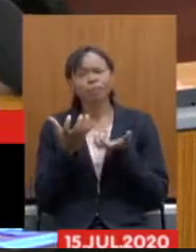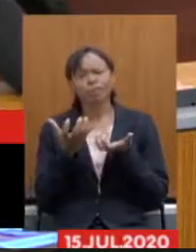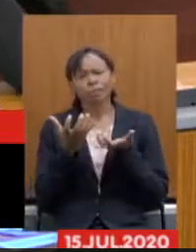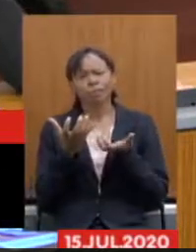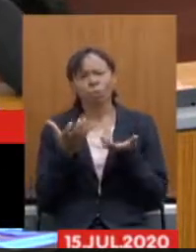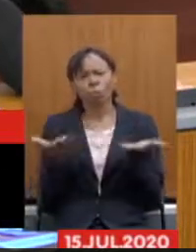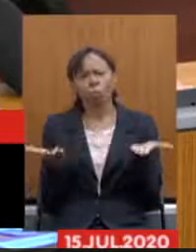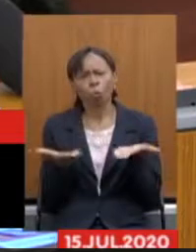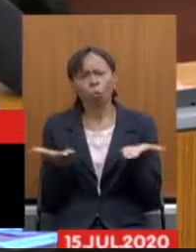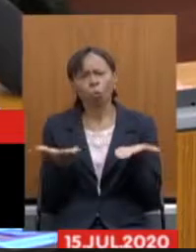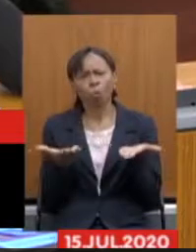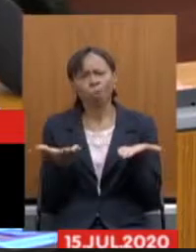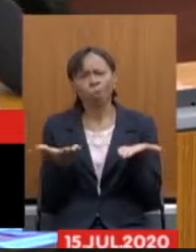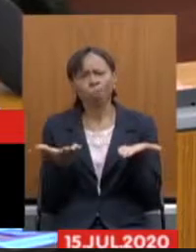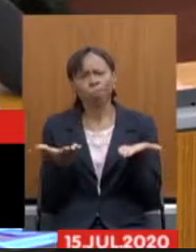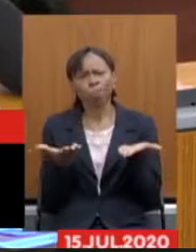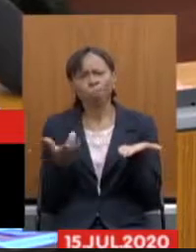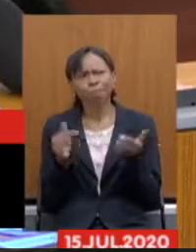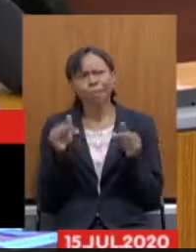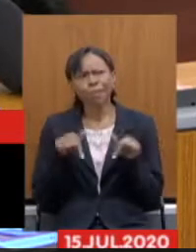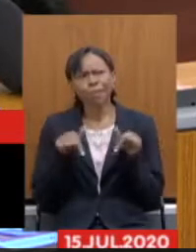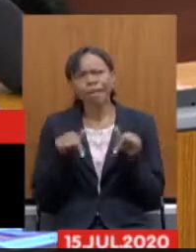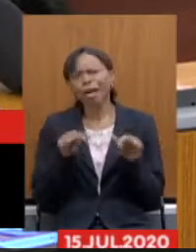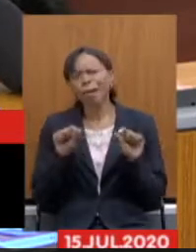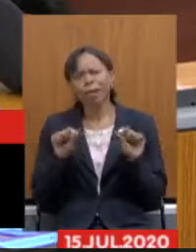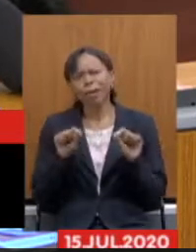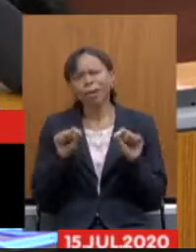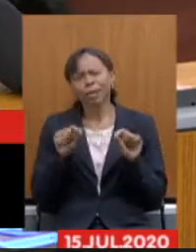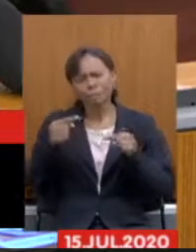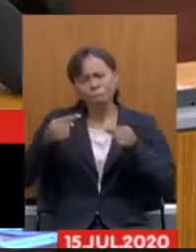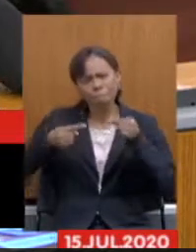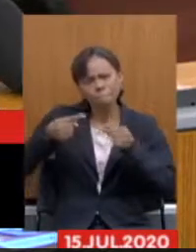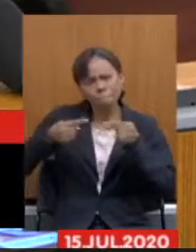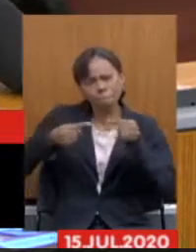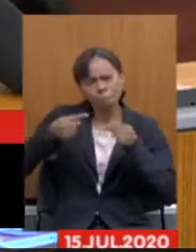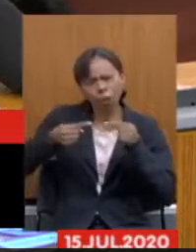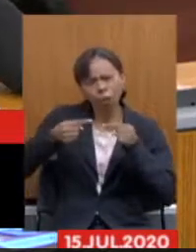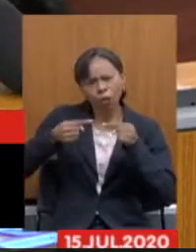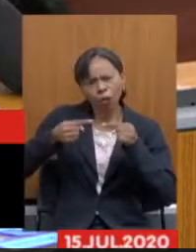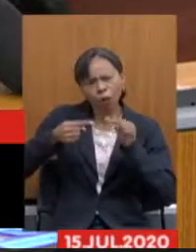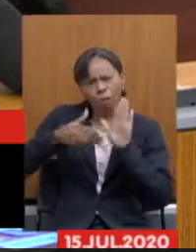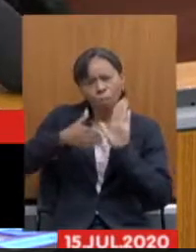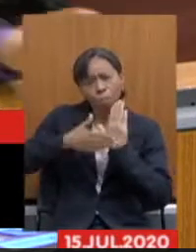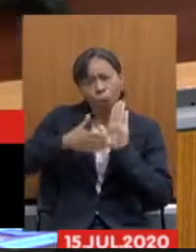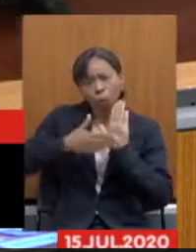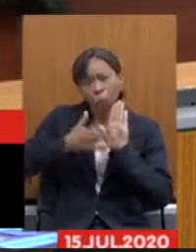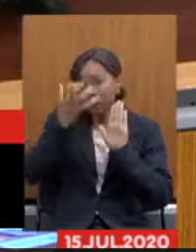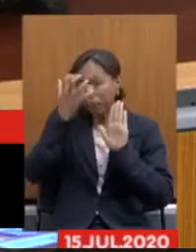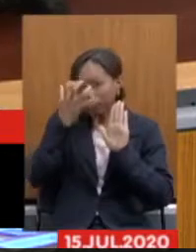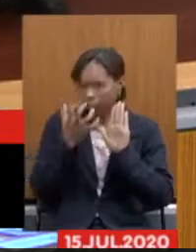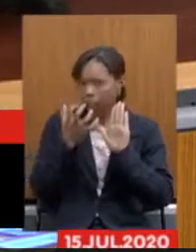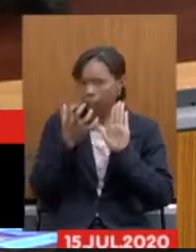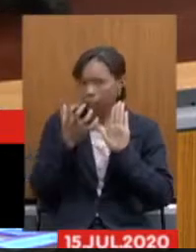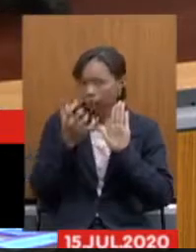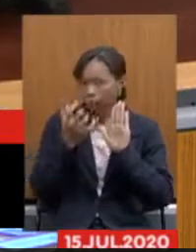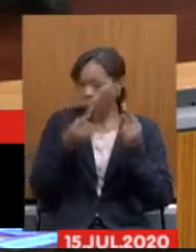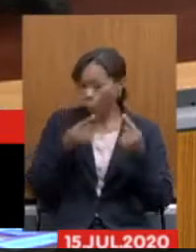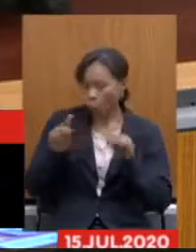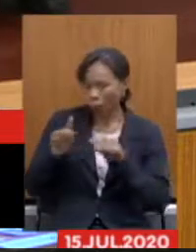hoje estar aqui discutindo propostas sérias para o enfrentamento da pandemia e não propostas,